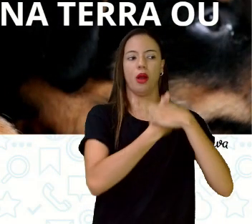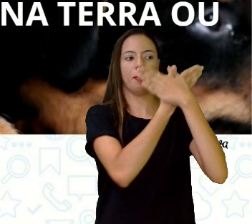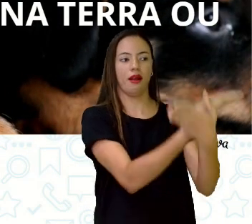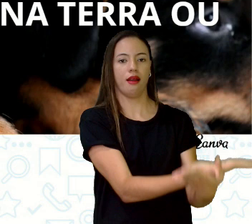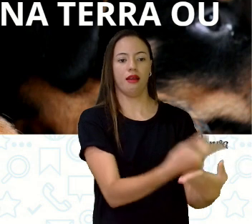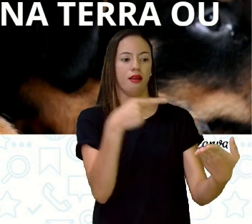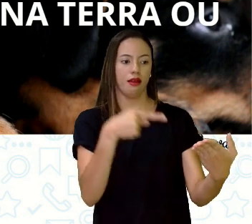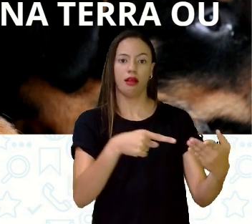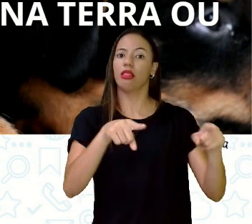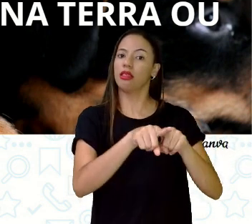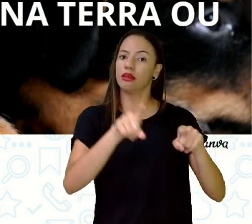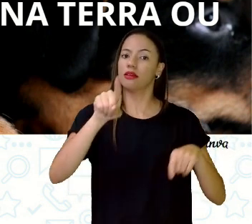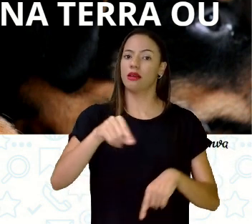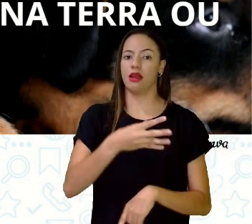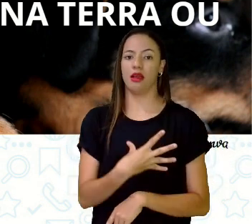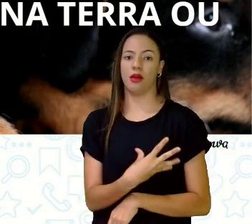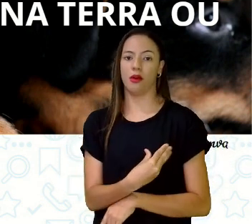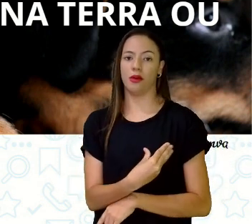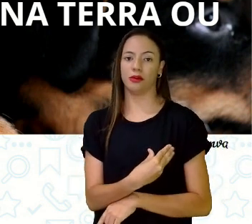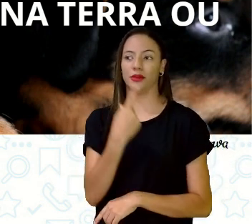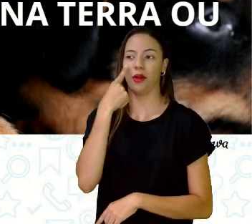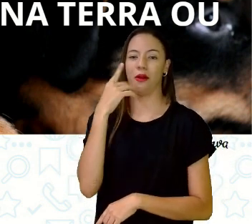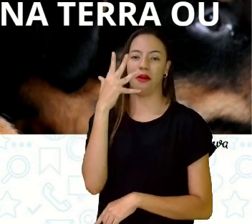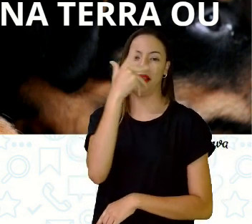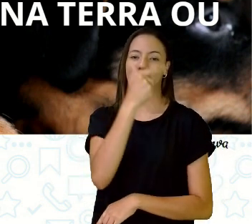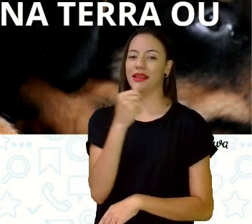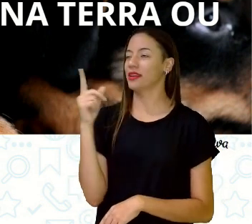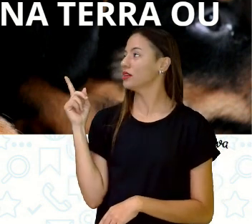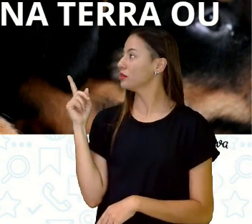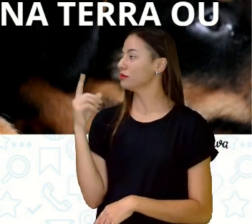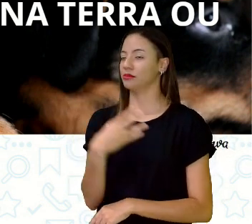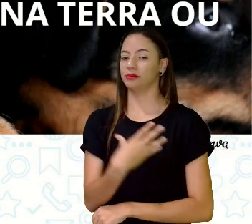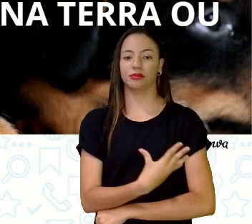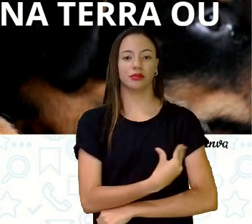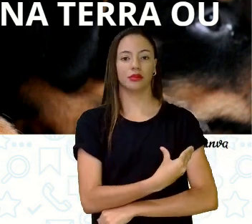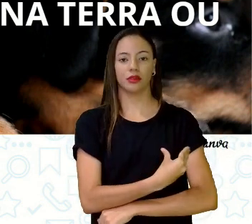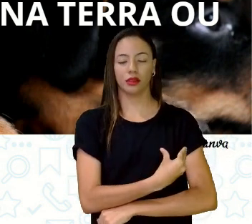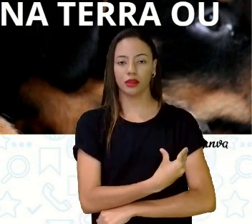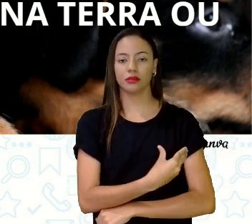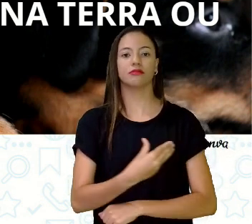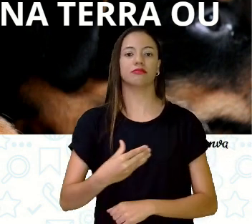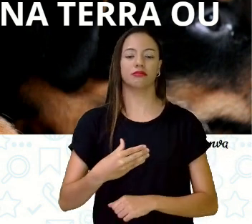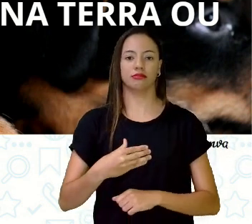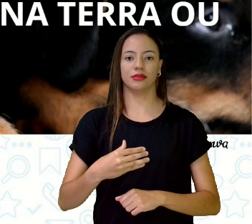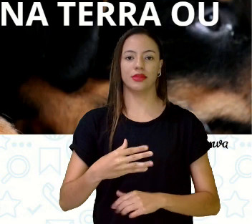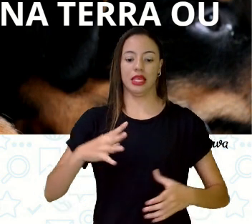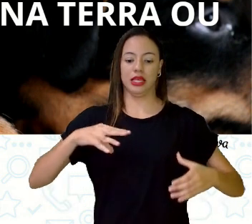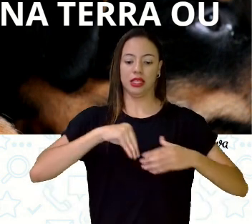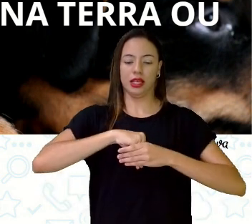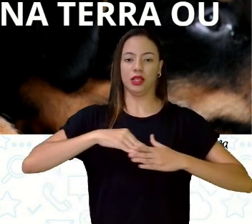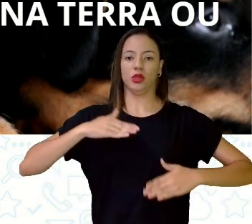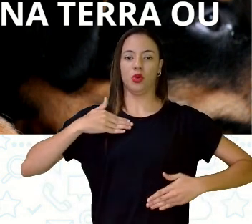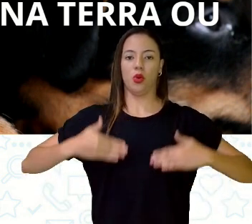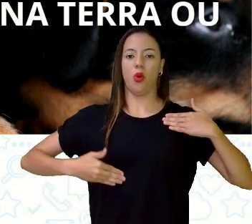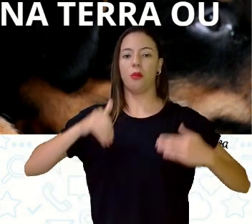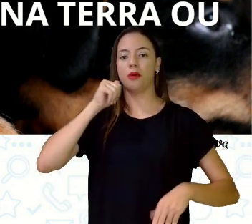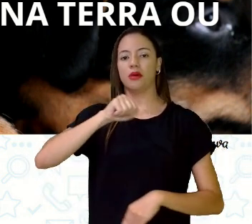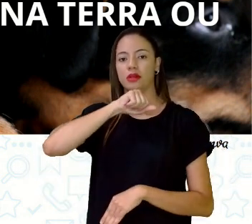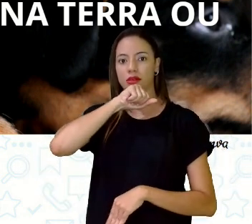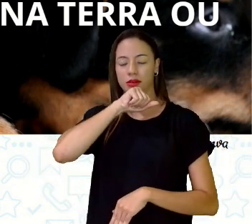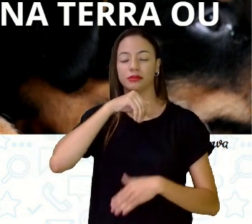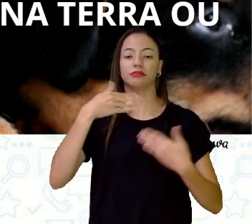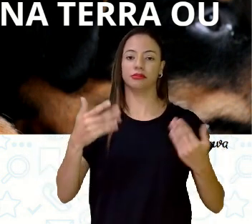mamífero também. Olha que coisa mais linda. Os mamíferos são gerados dentro do corpo da mãe. Quando nascem,